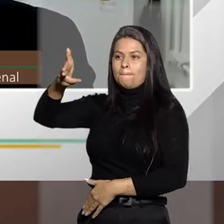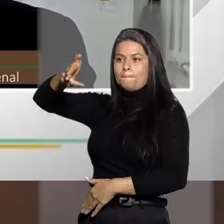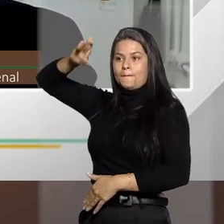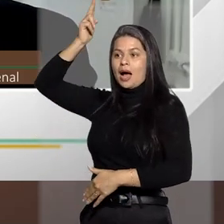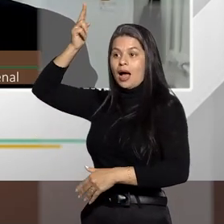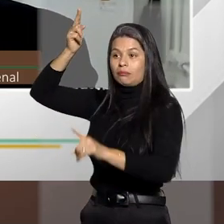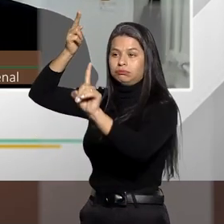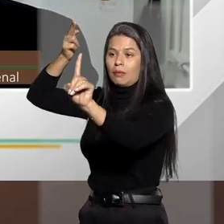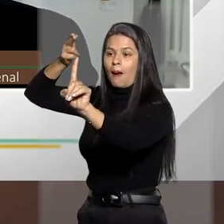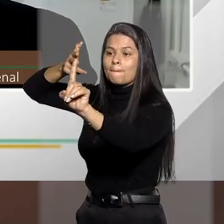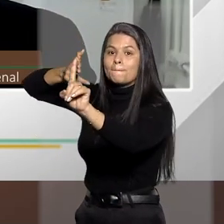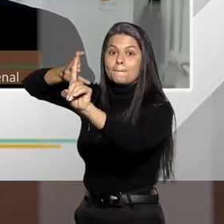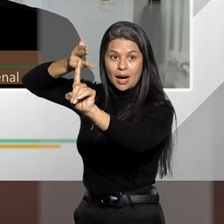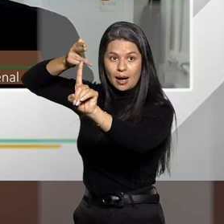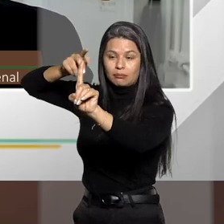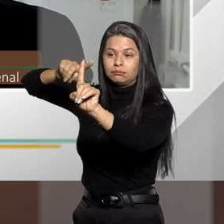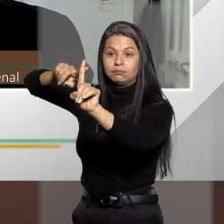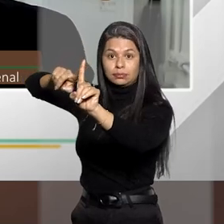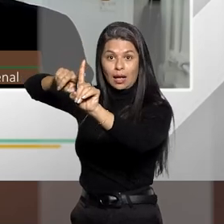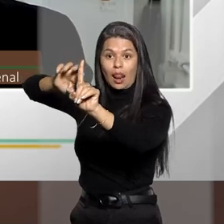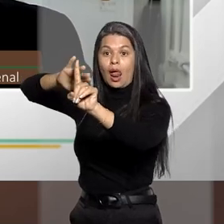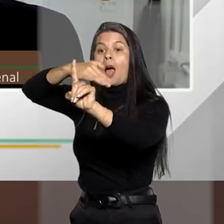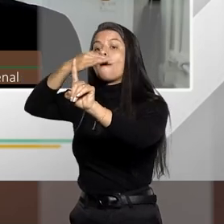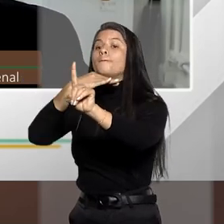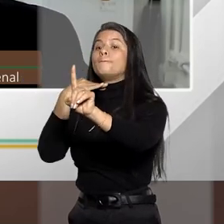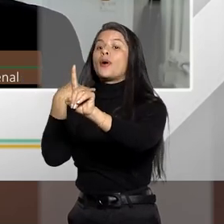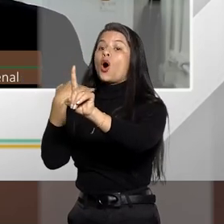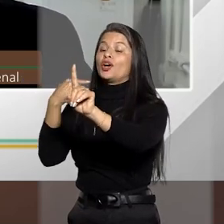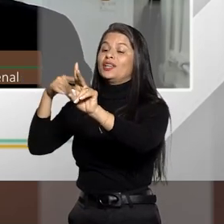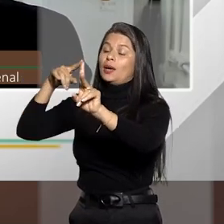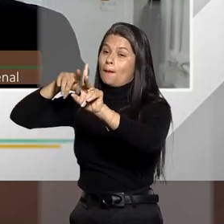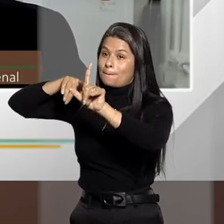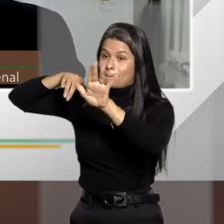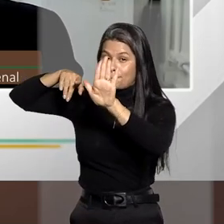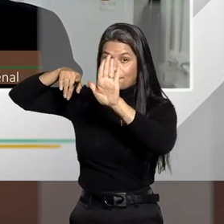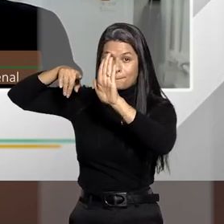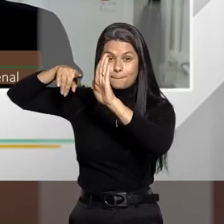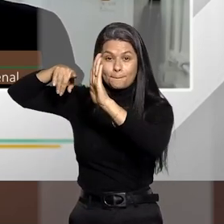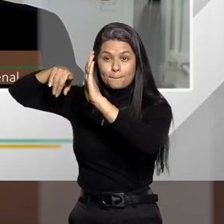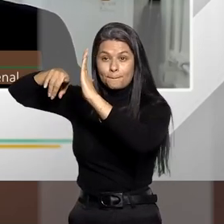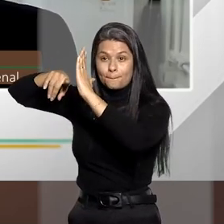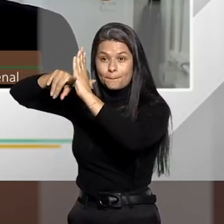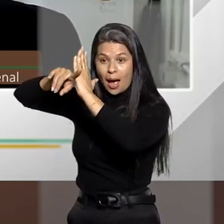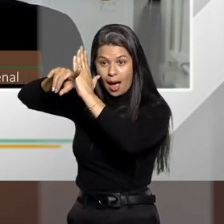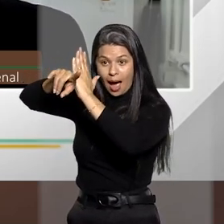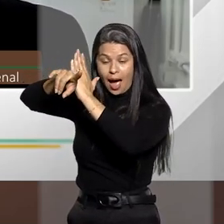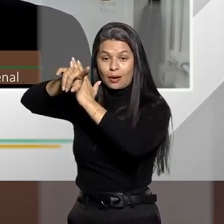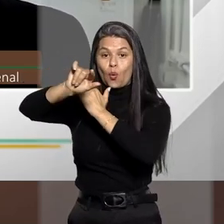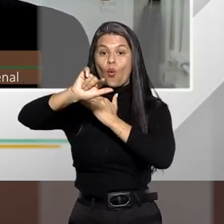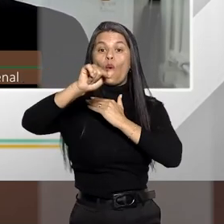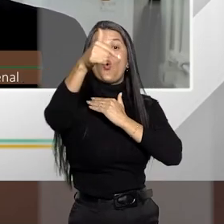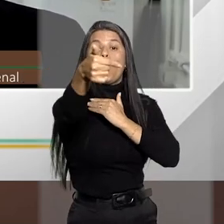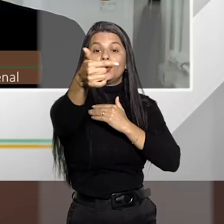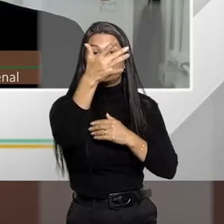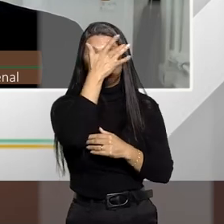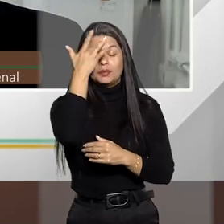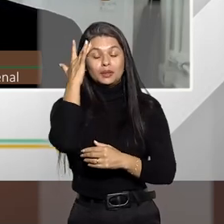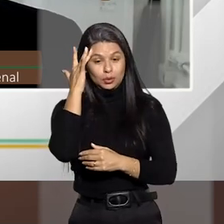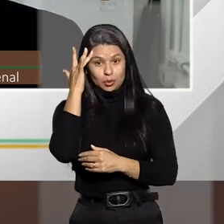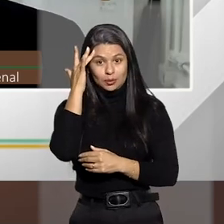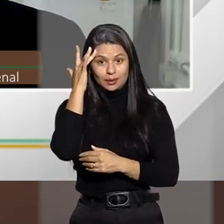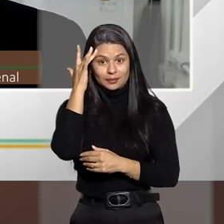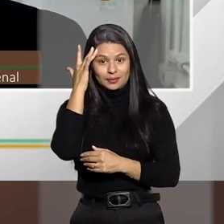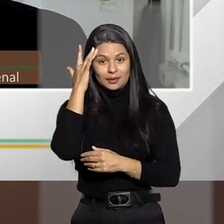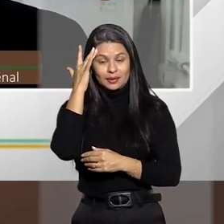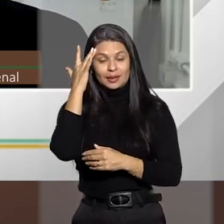aquele disparo ele atinge a vítima A, e vamos supor que aquele projétil, por exemplo, transfixe a vítima e atinge uma pessoa que está passando na rua.